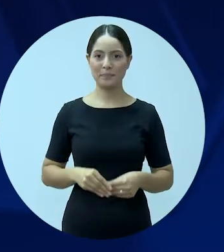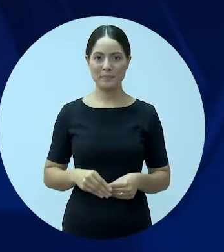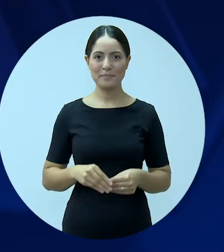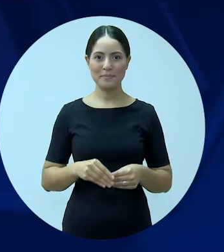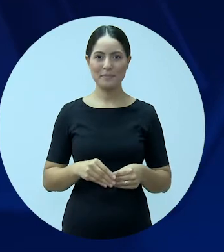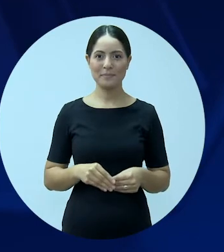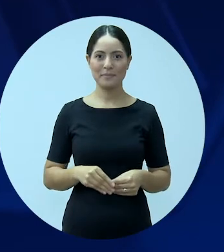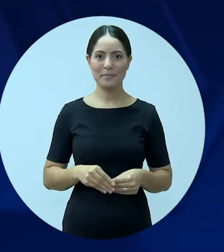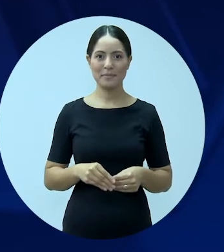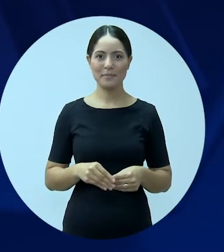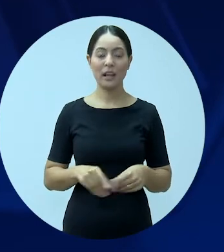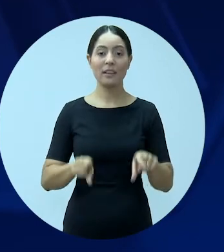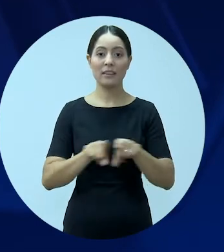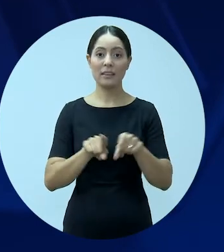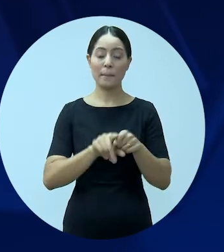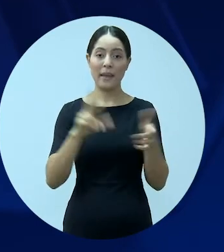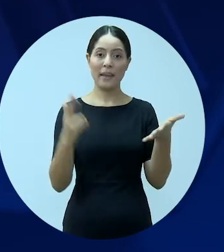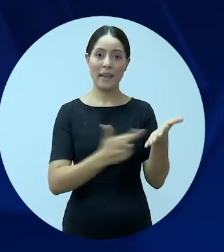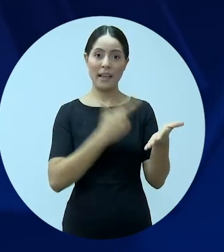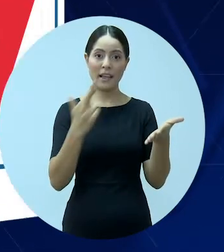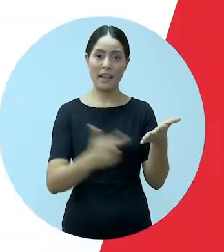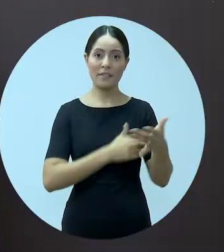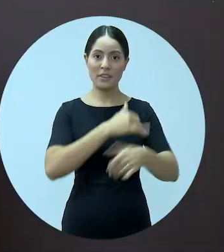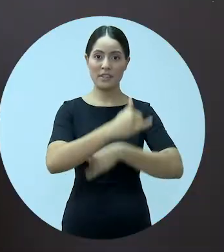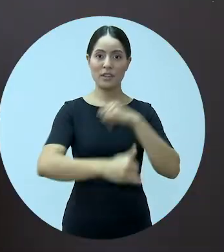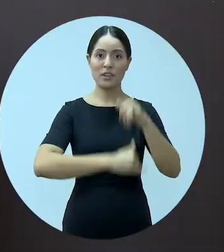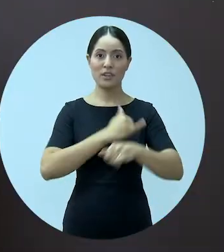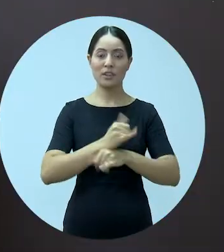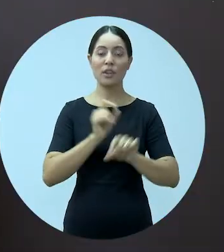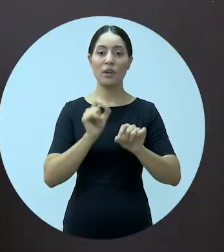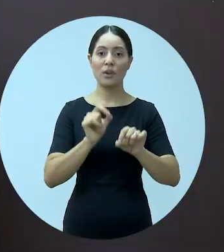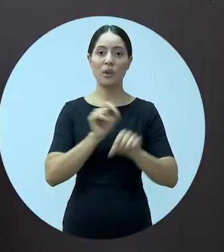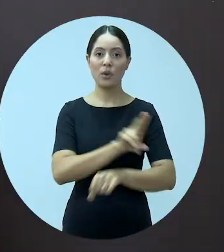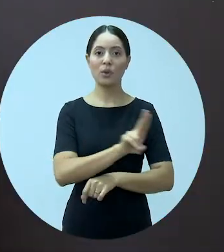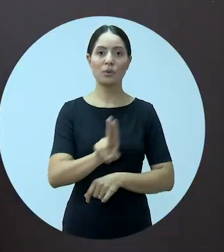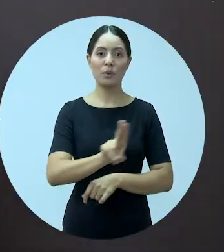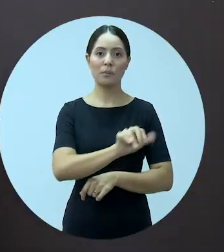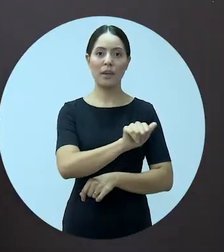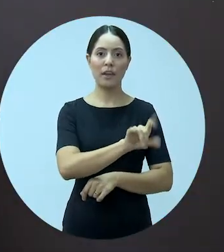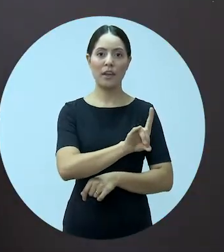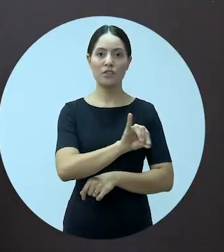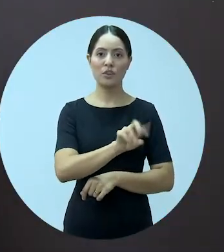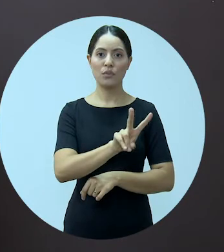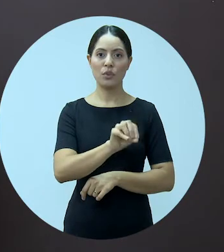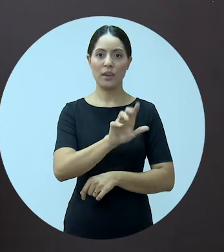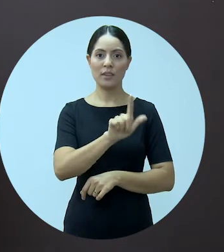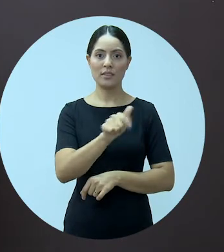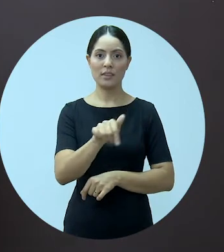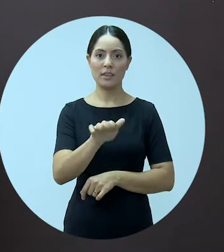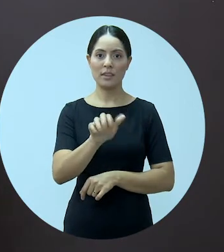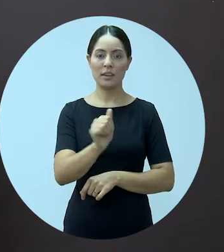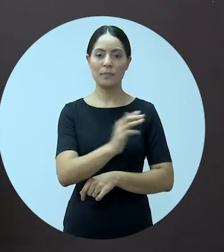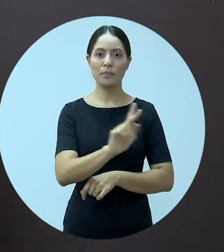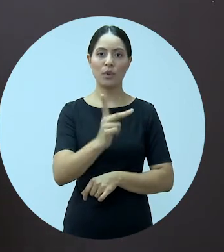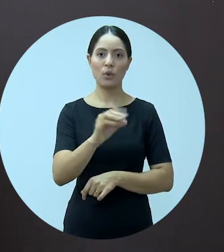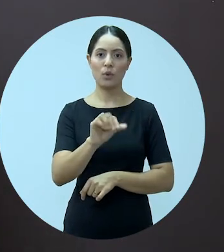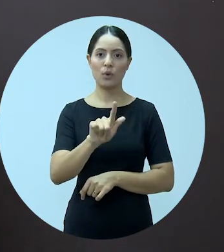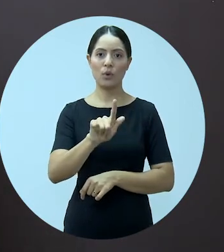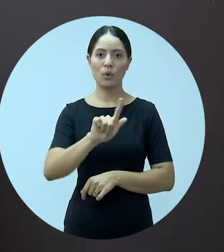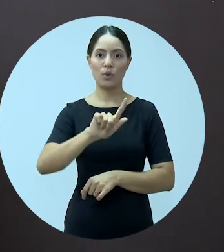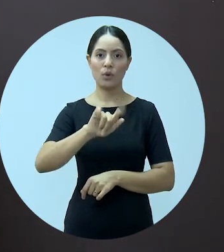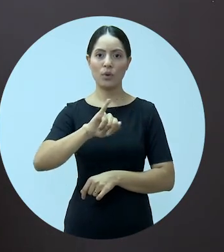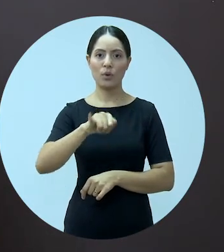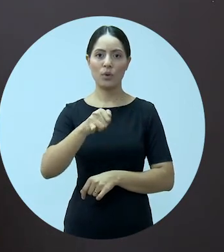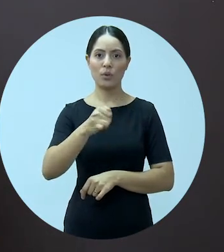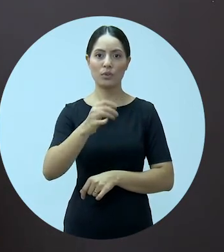deixe de participar. Nós queremos ouvir você. A nova edição da revista digital da OAB, Advocacia Hoje, já está